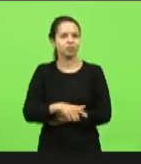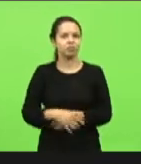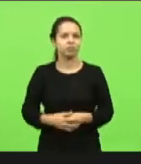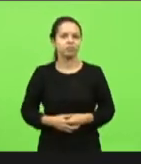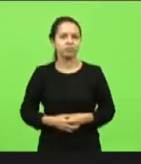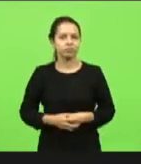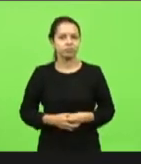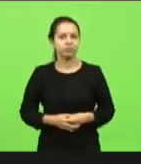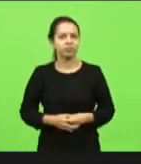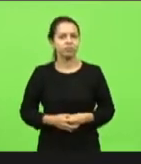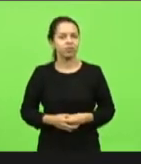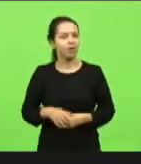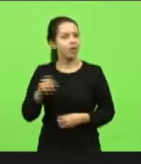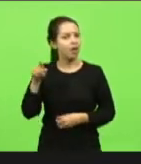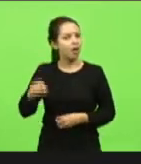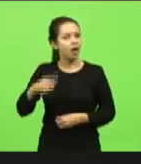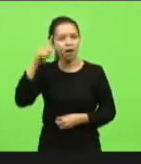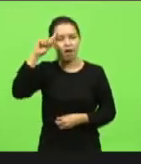amadores